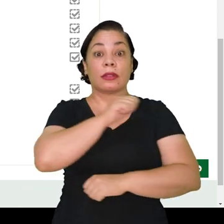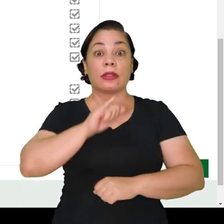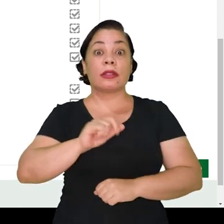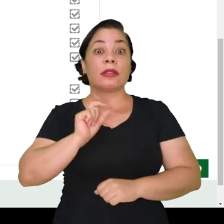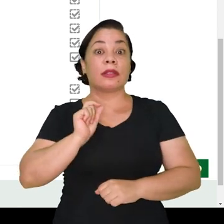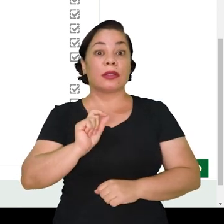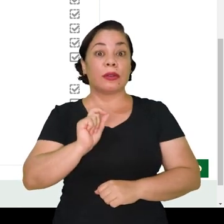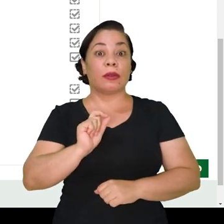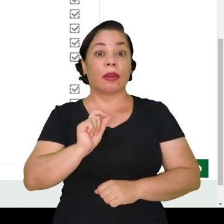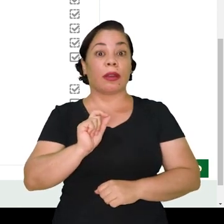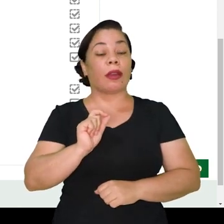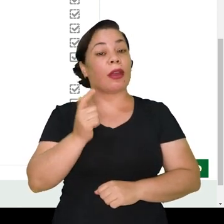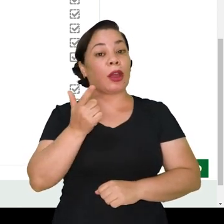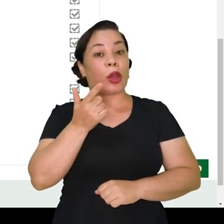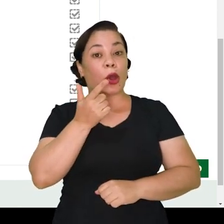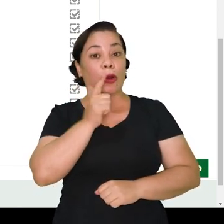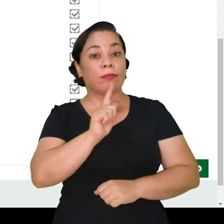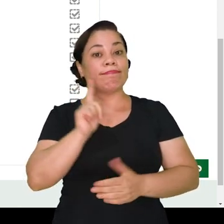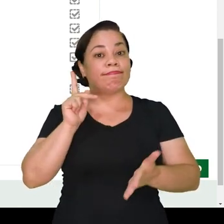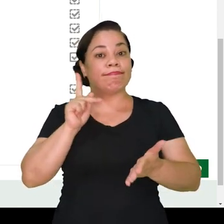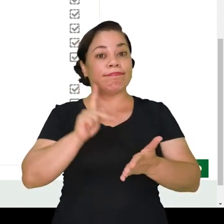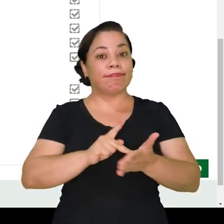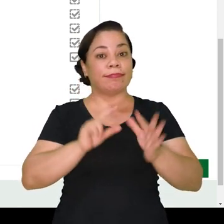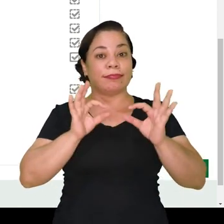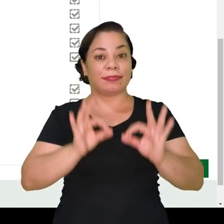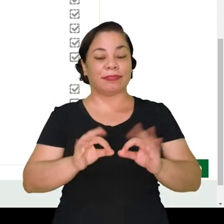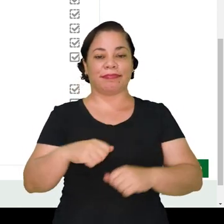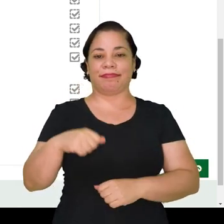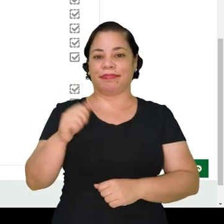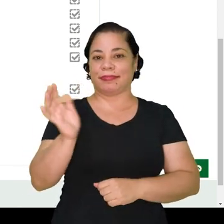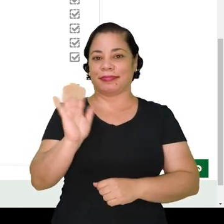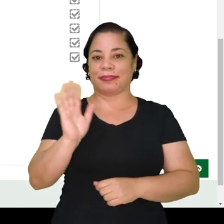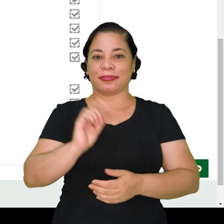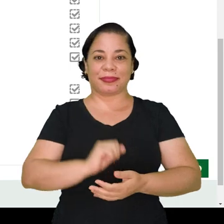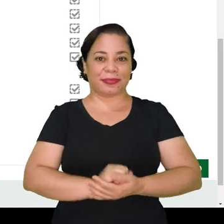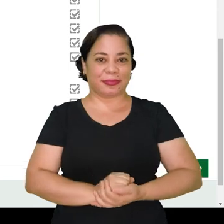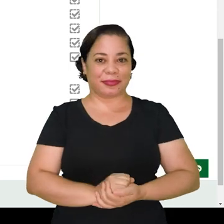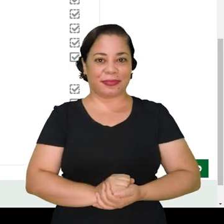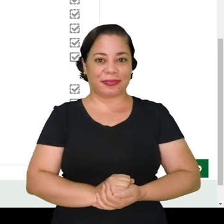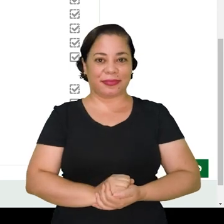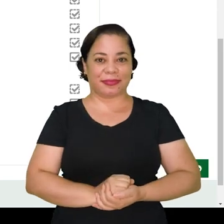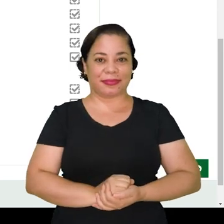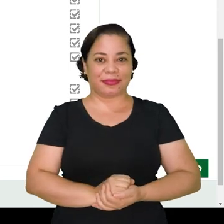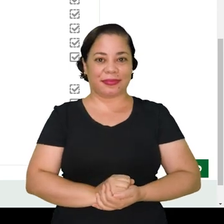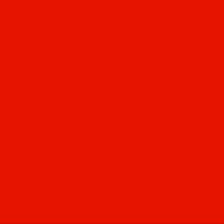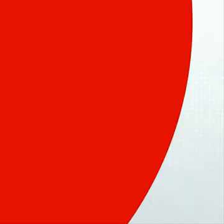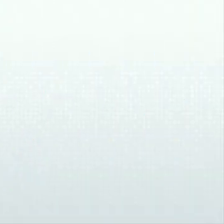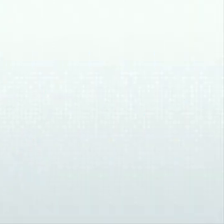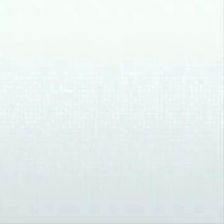do aluno se ele realmente corresponde à realidade. Até a próxima!